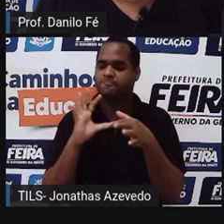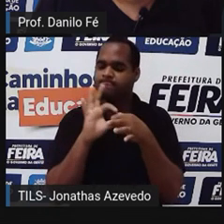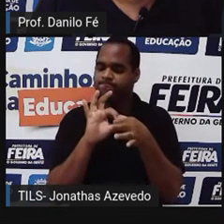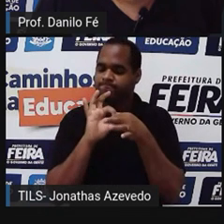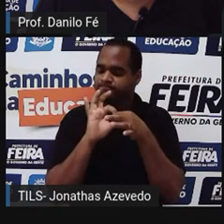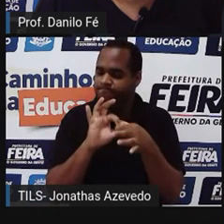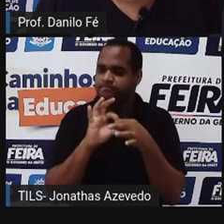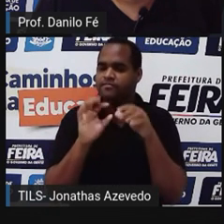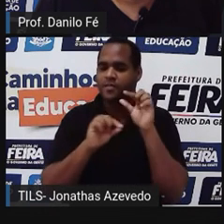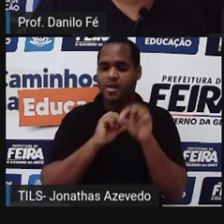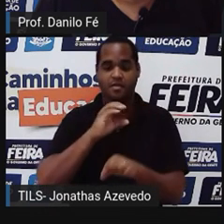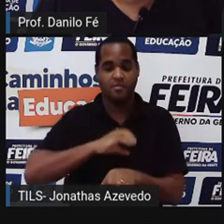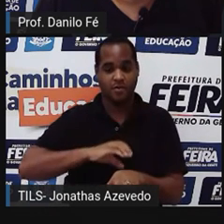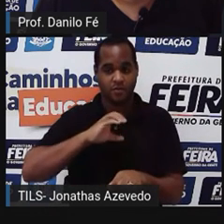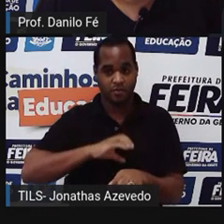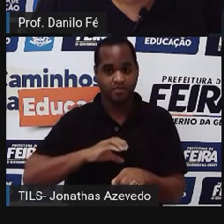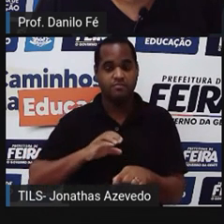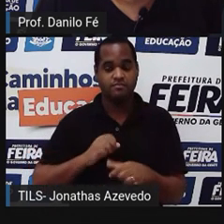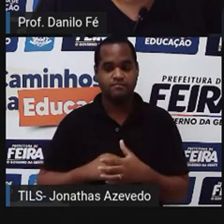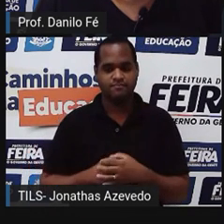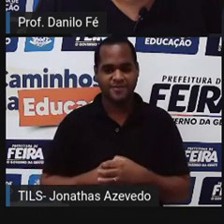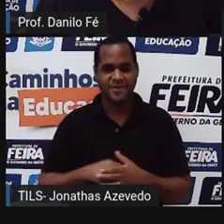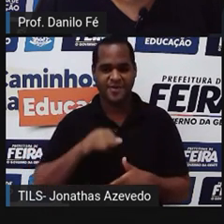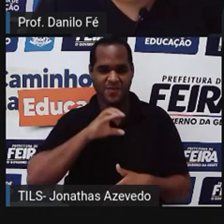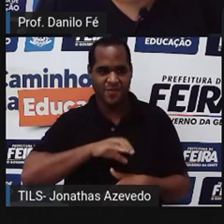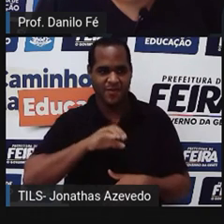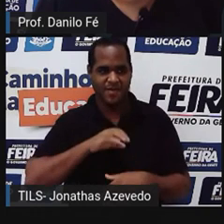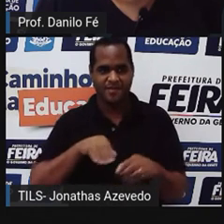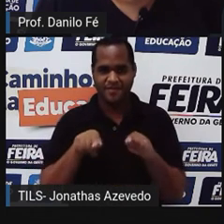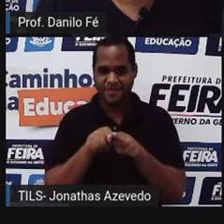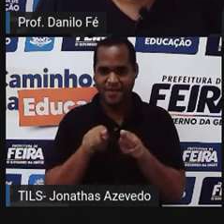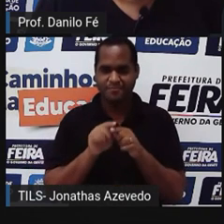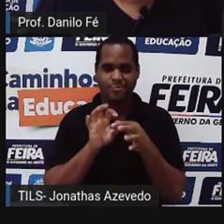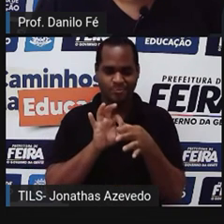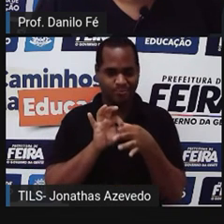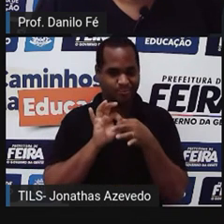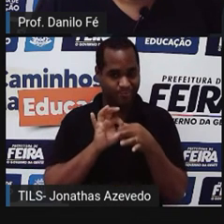Portugal, para pagar a indenização.